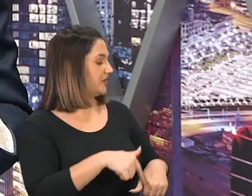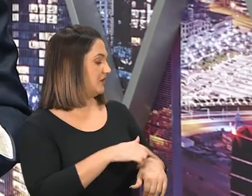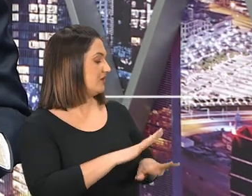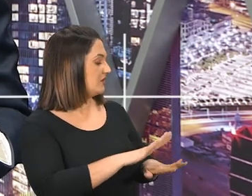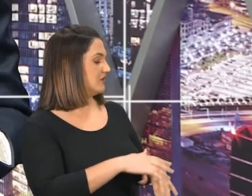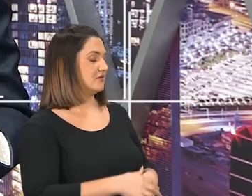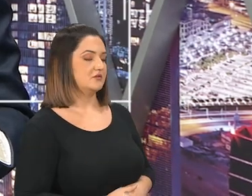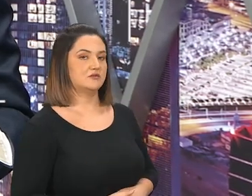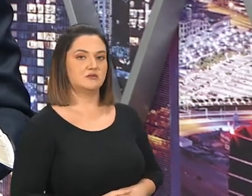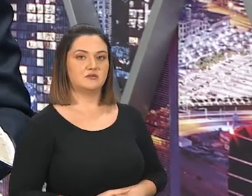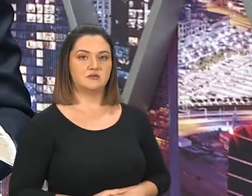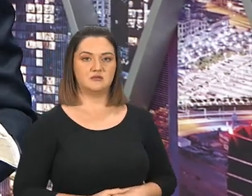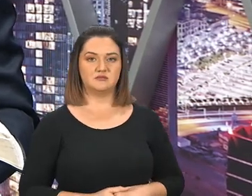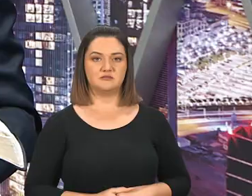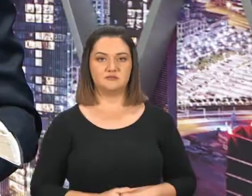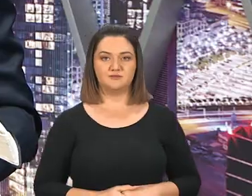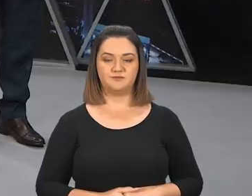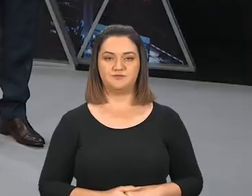Ao tempo do fim,